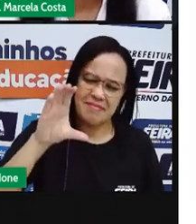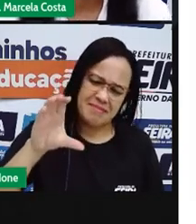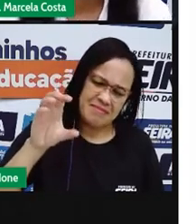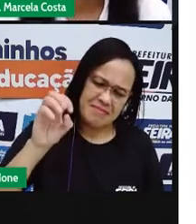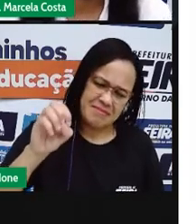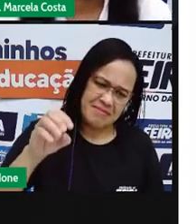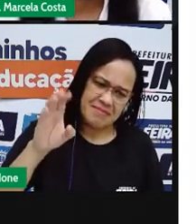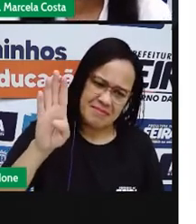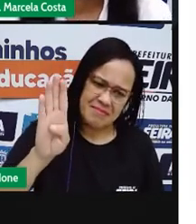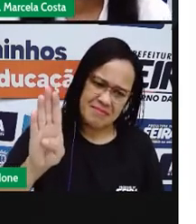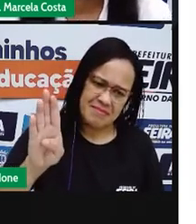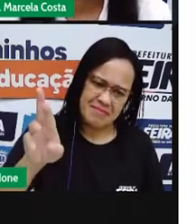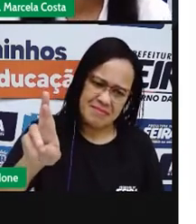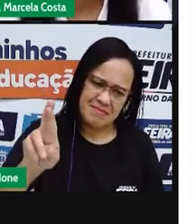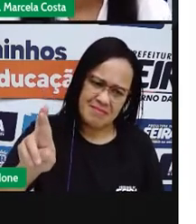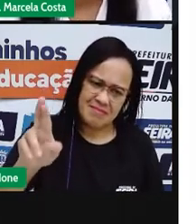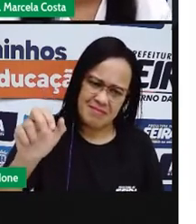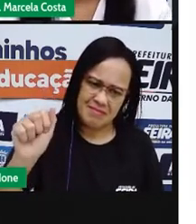Cobra.